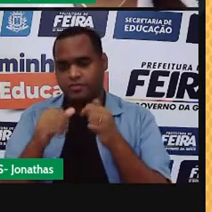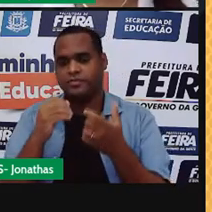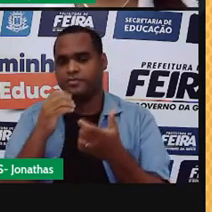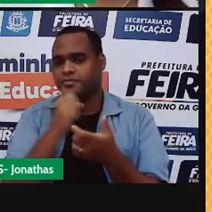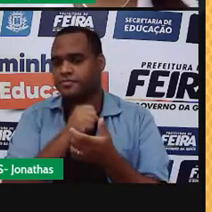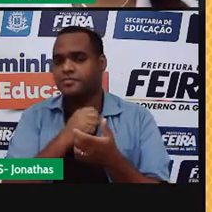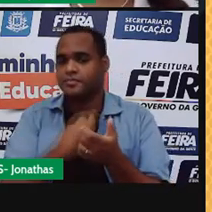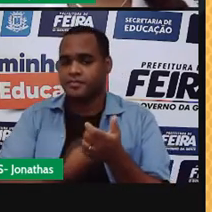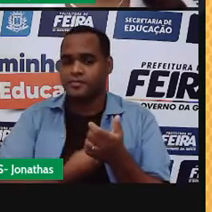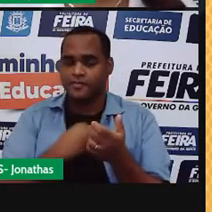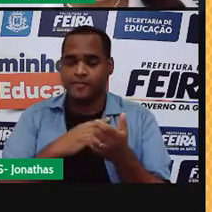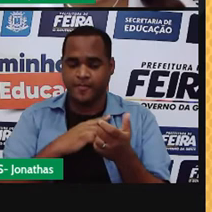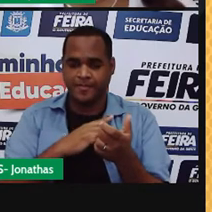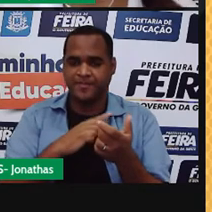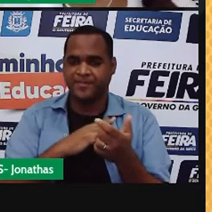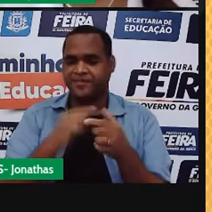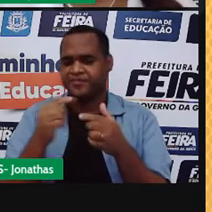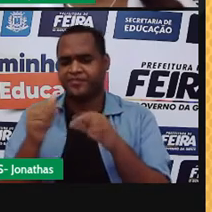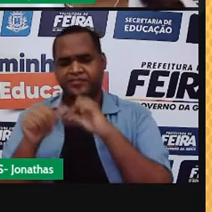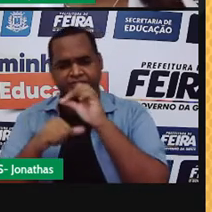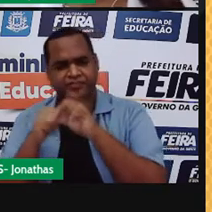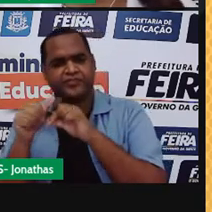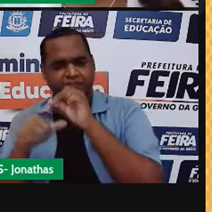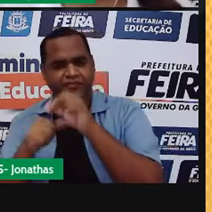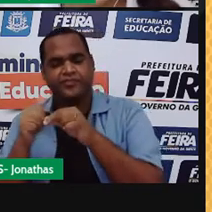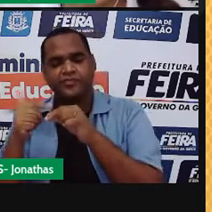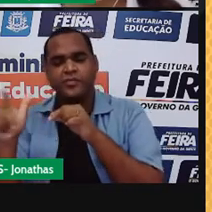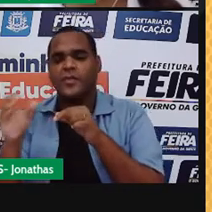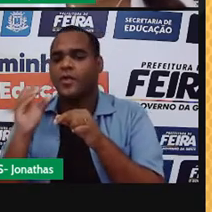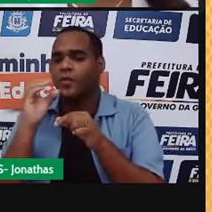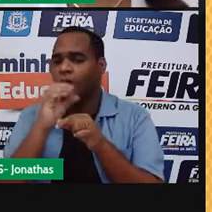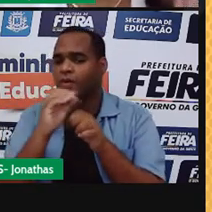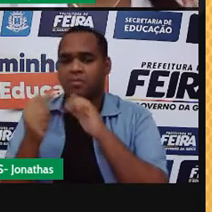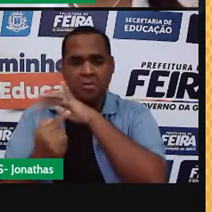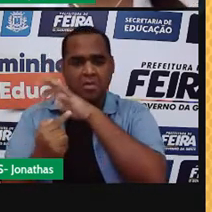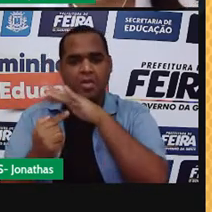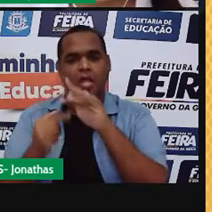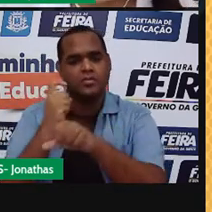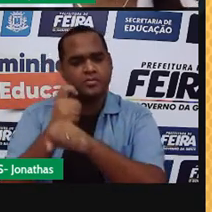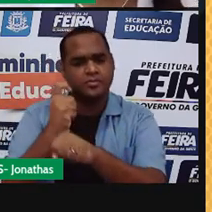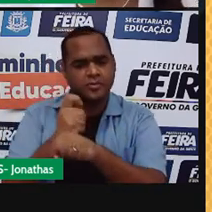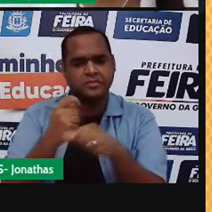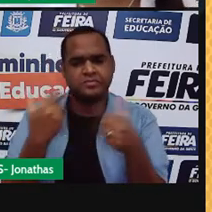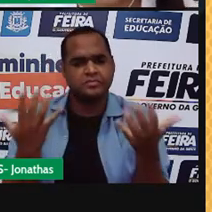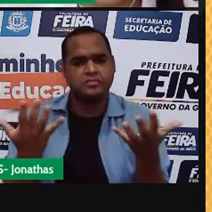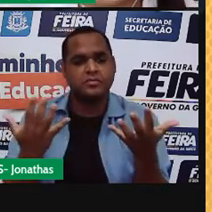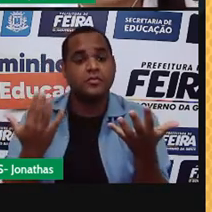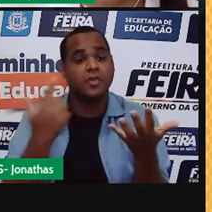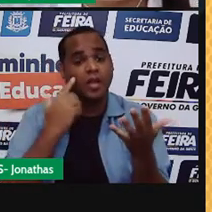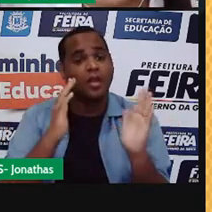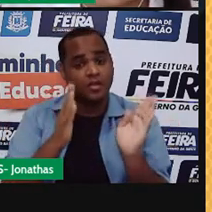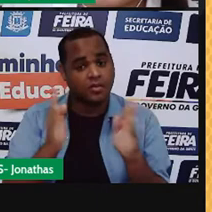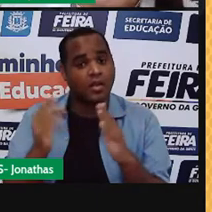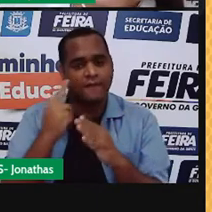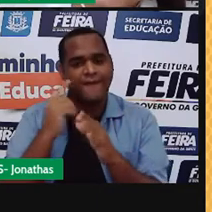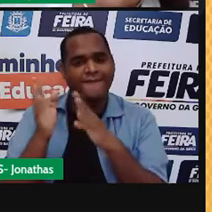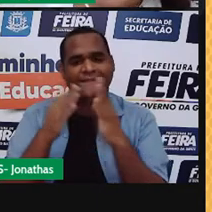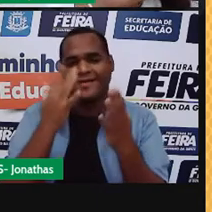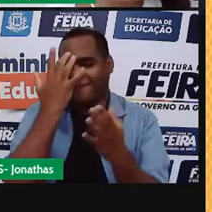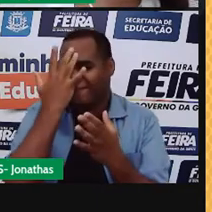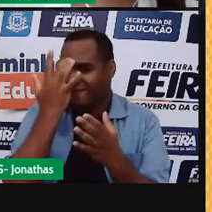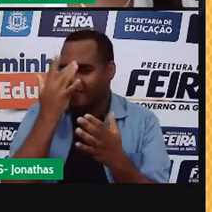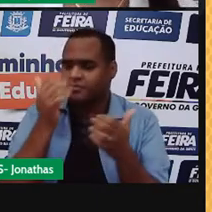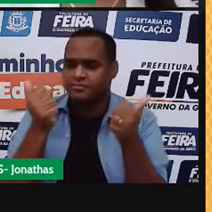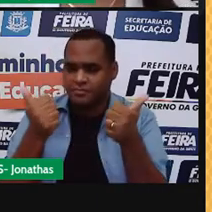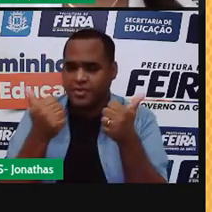passando do sólido direto para o gasoso ou do gasoso direto para o sólido. A gente acabou de ver esse mesmo esqueminha aí. Então, está muito fácil